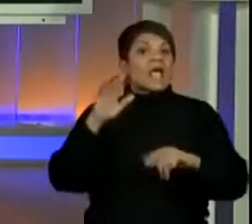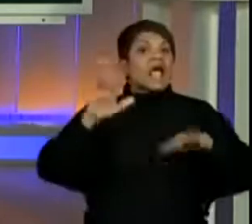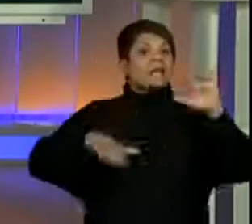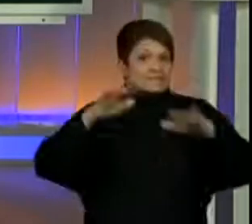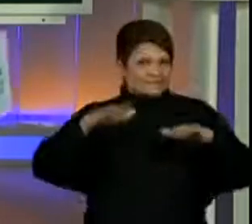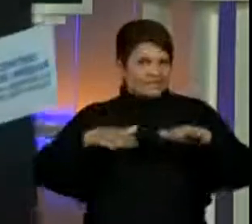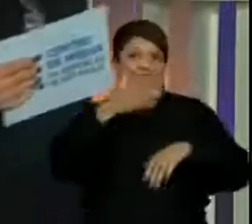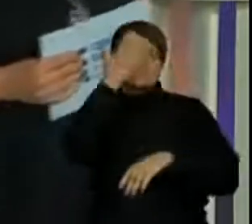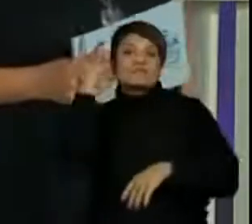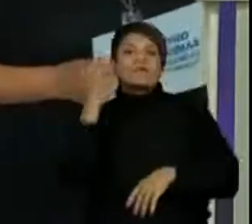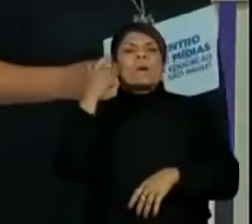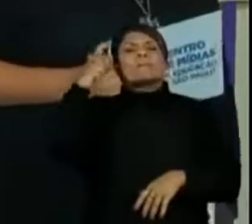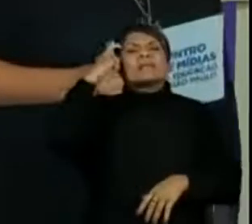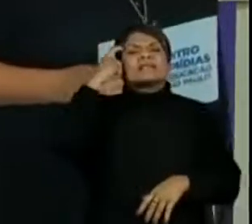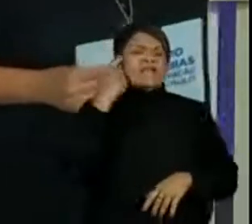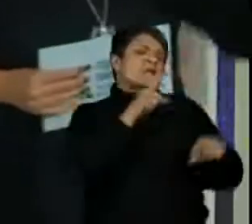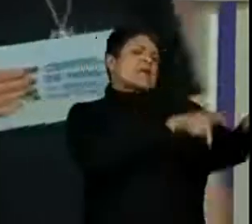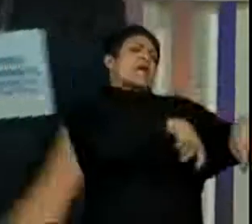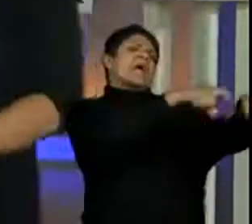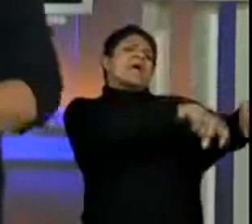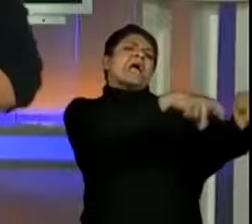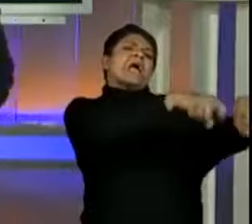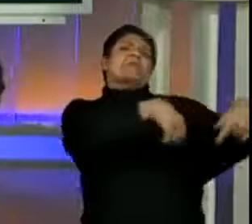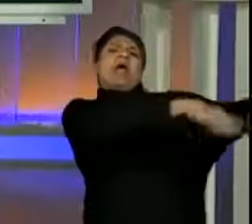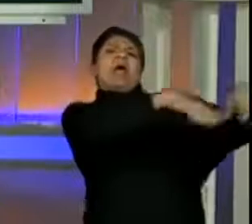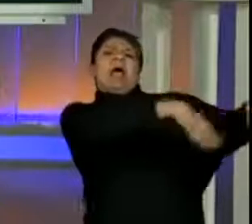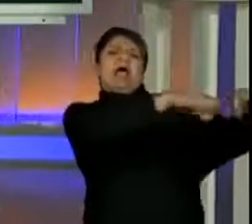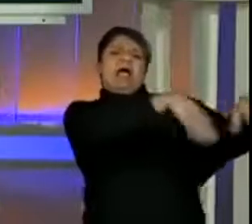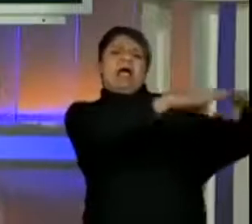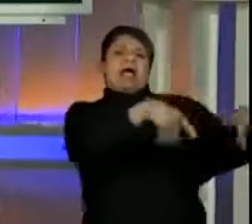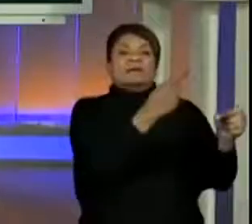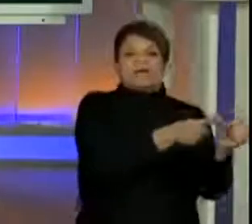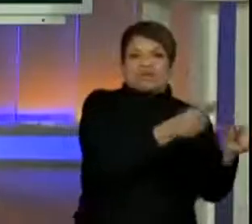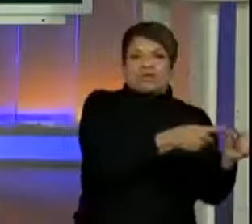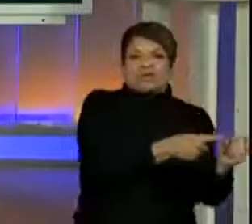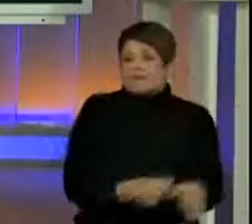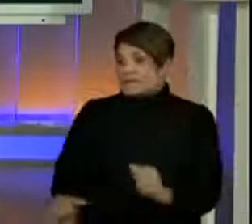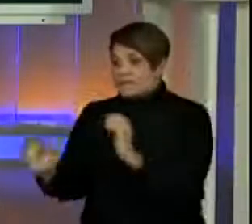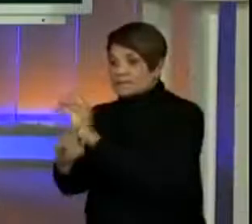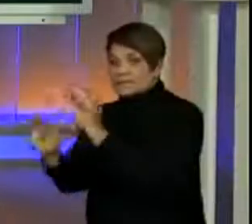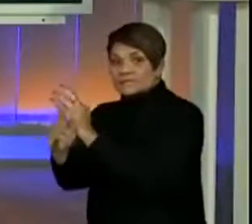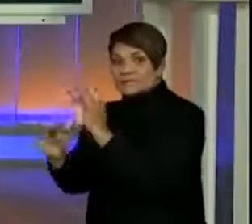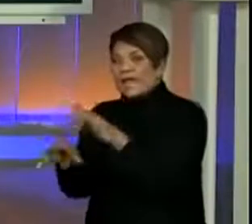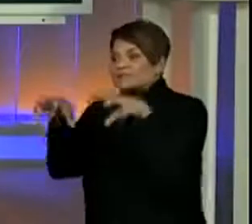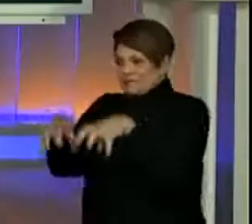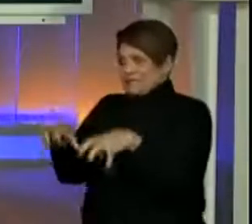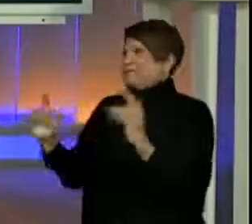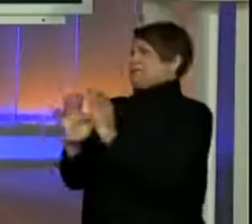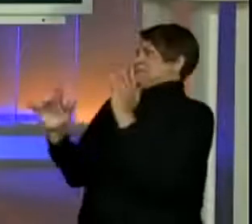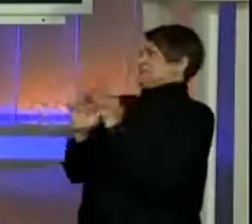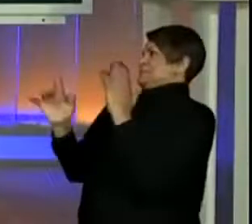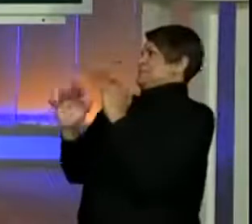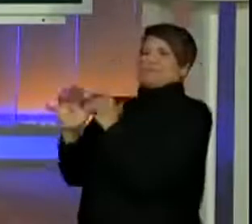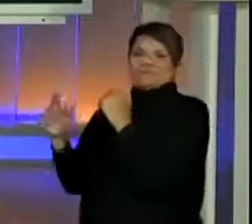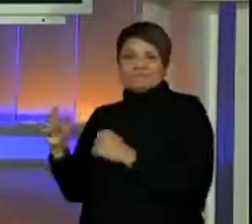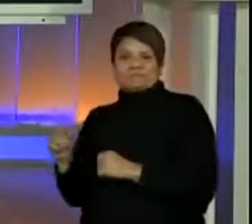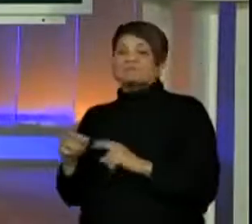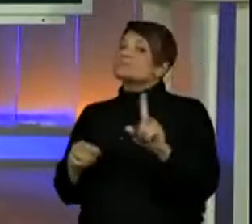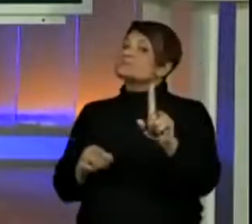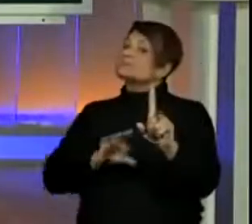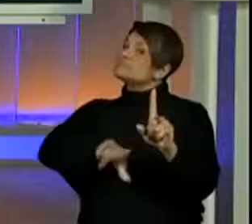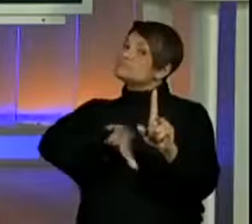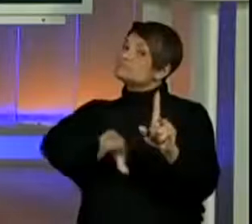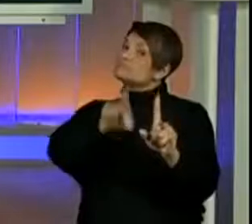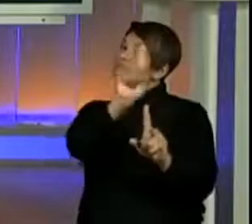campo está lá no interiorzão e a cidade é onde nós estamos. Mas não é